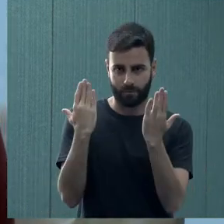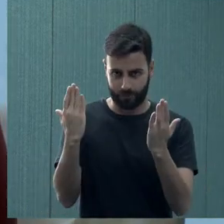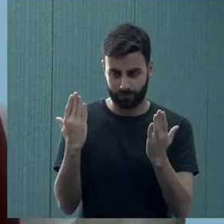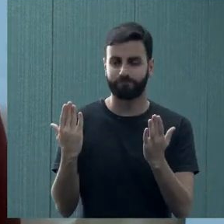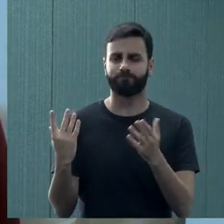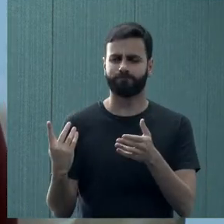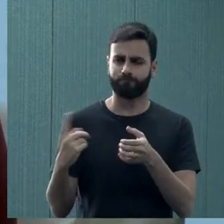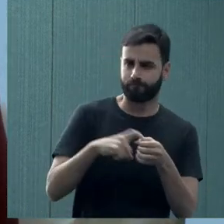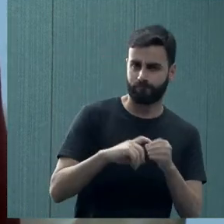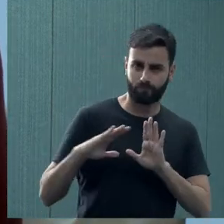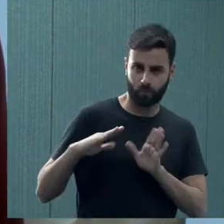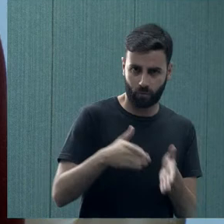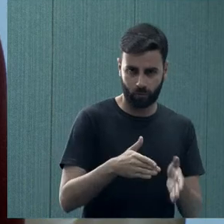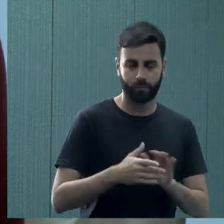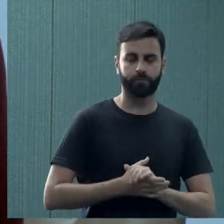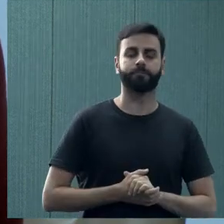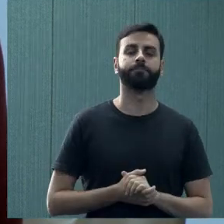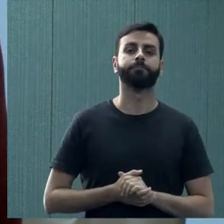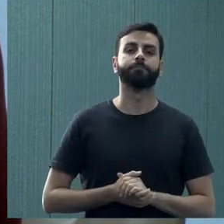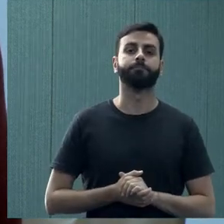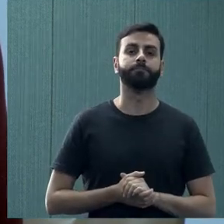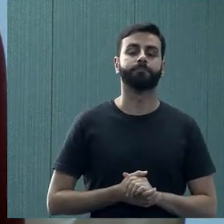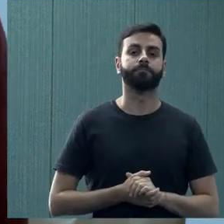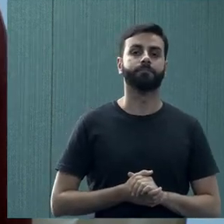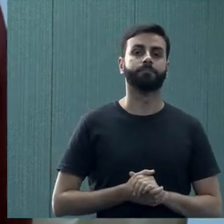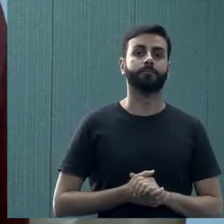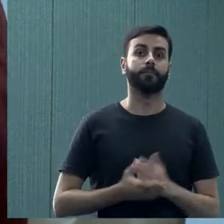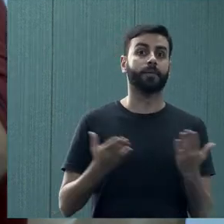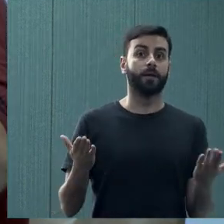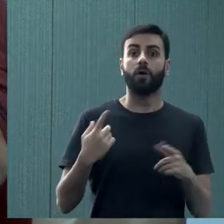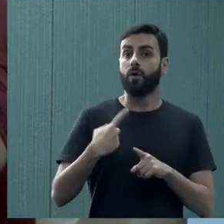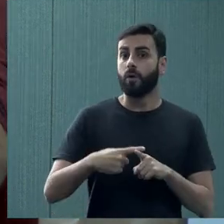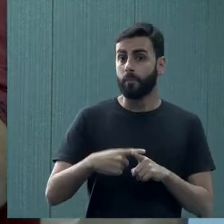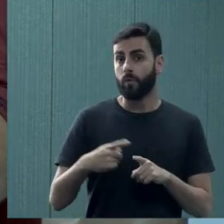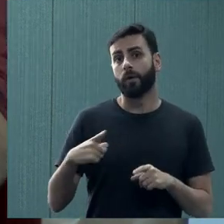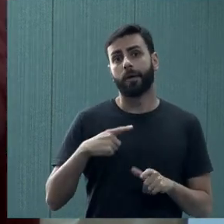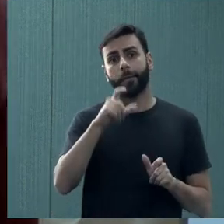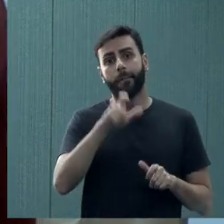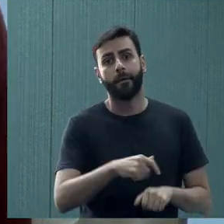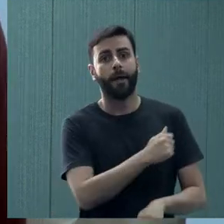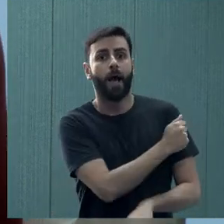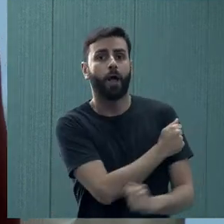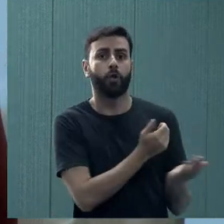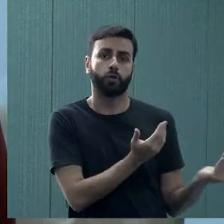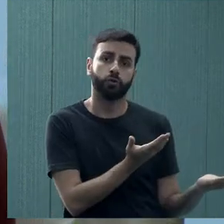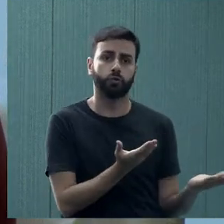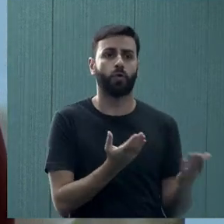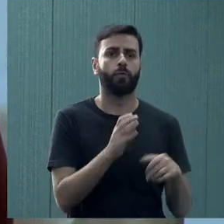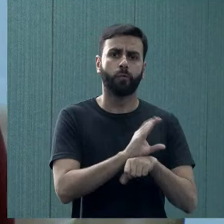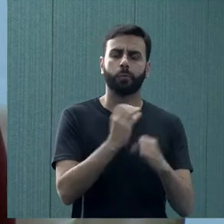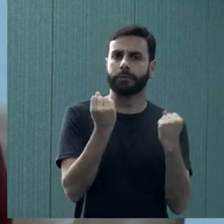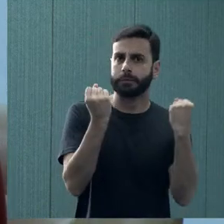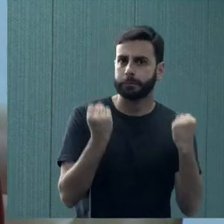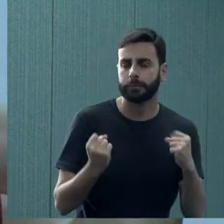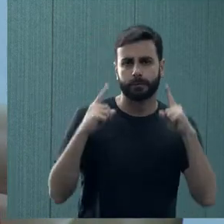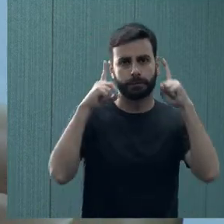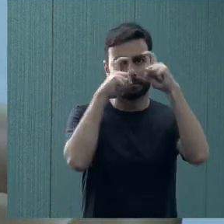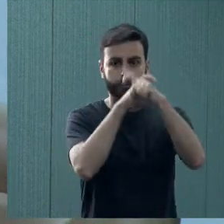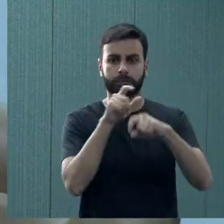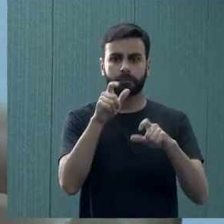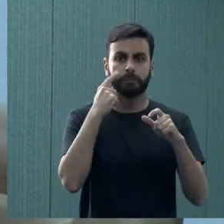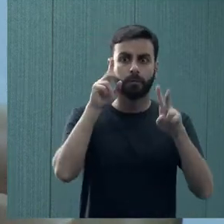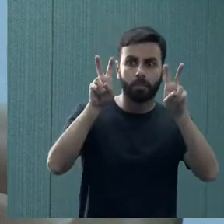vinculado, especificamente, a ele. Então, por quê? É um estudante jovem que chega em um curso pesado, começa a lidar com a